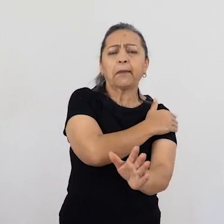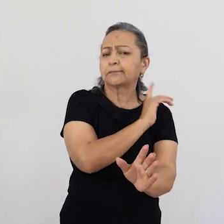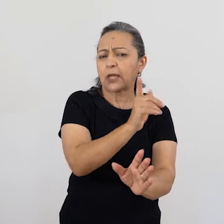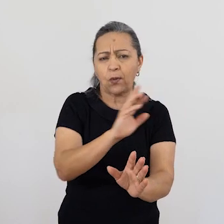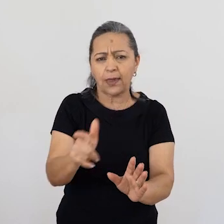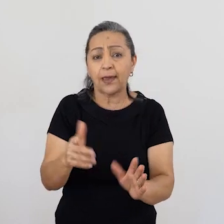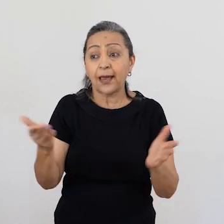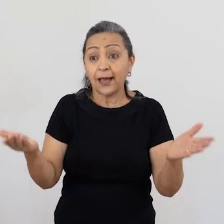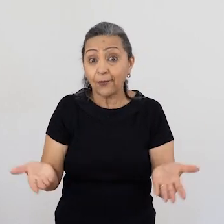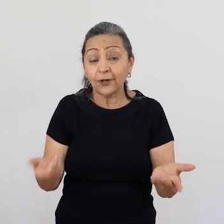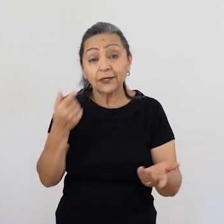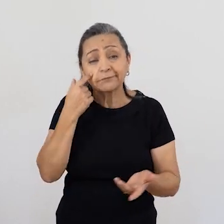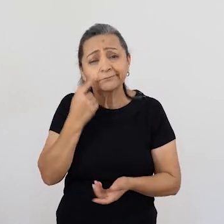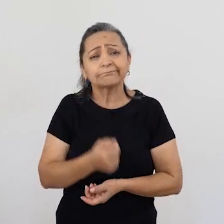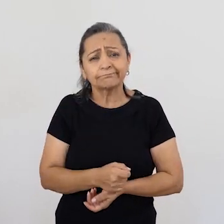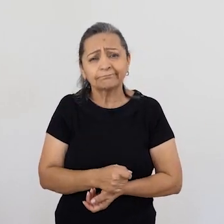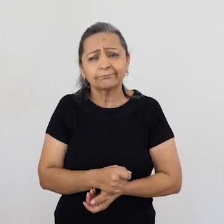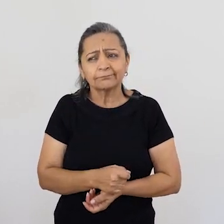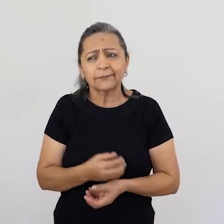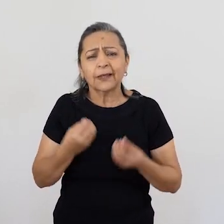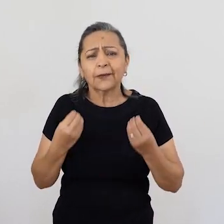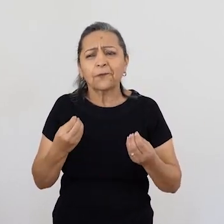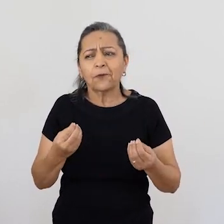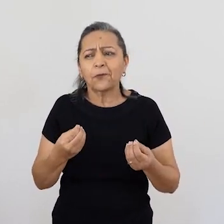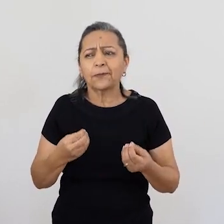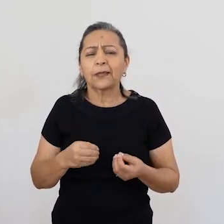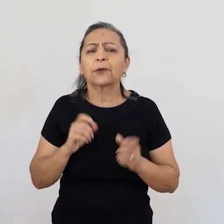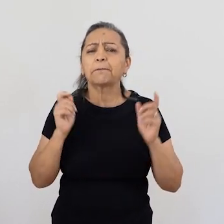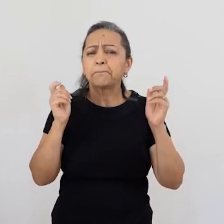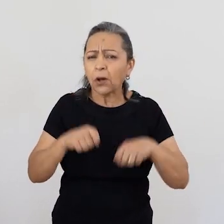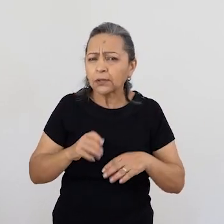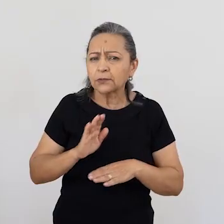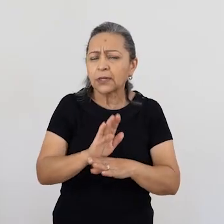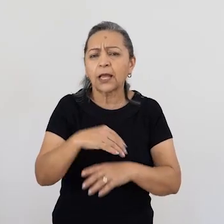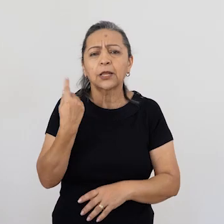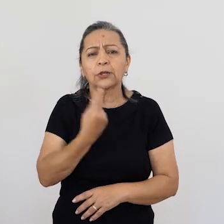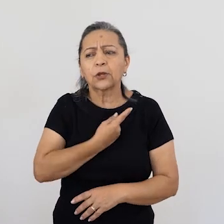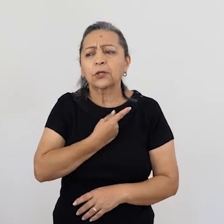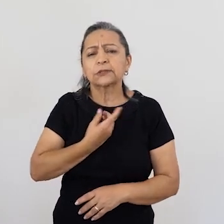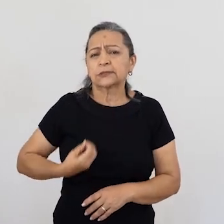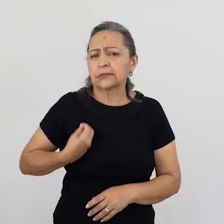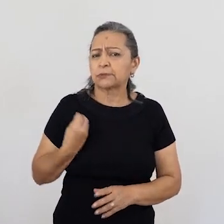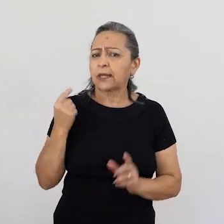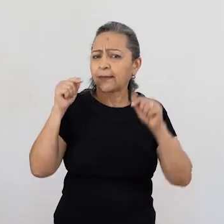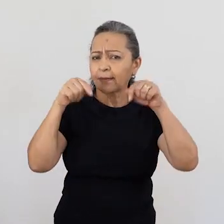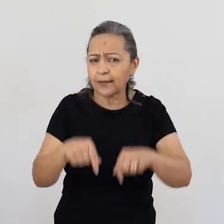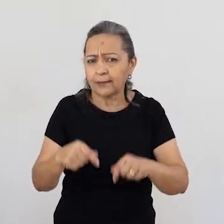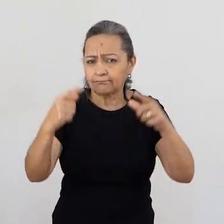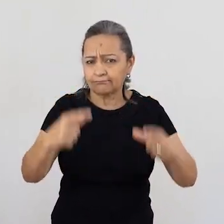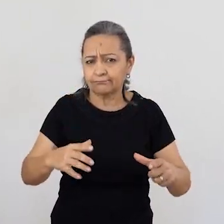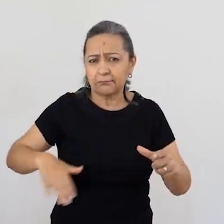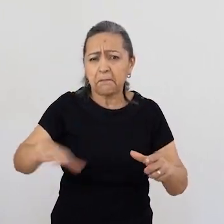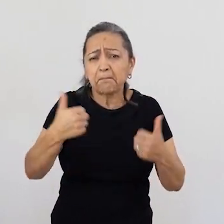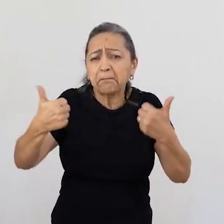Não é mais o que era 10 anos atrás, 20 anos atrás. E aqui, agora, a gente vai ver por que isso aqui pode